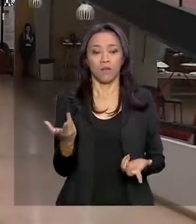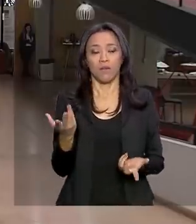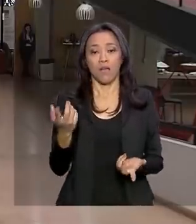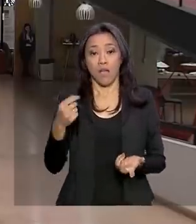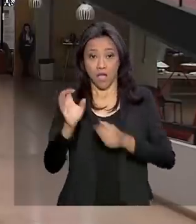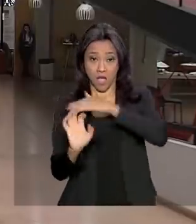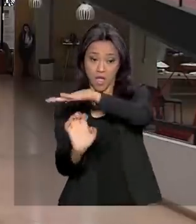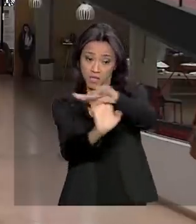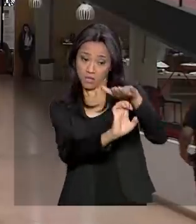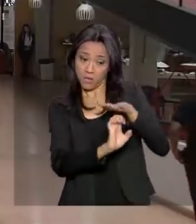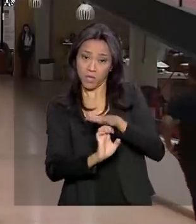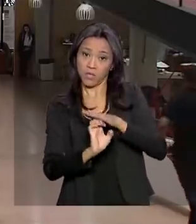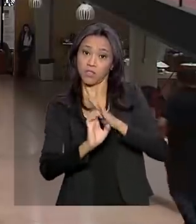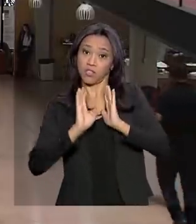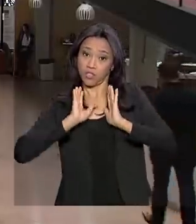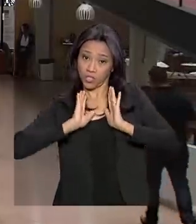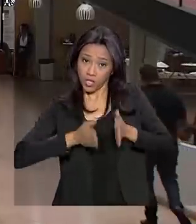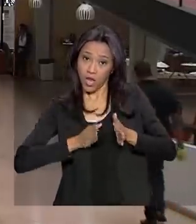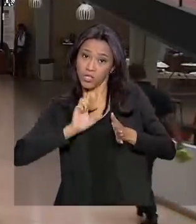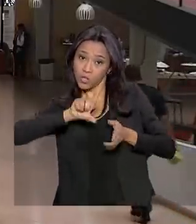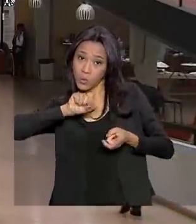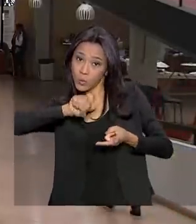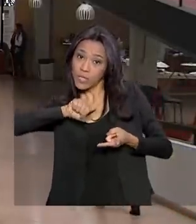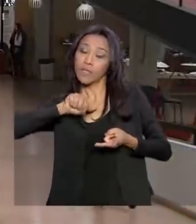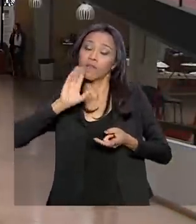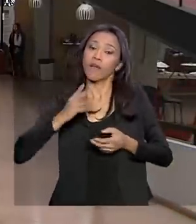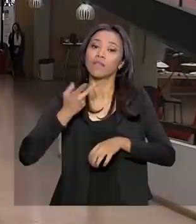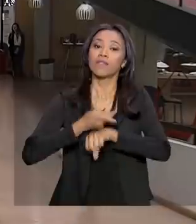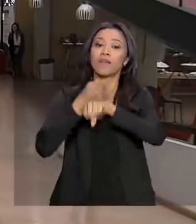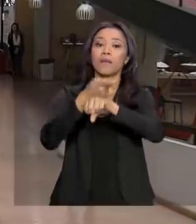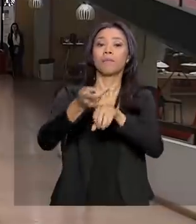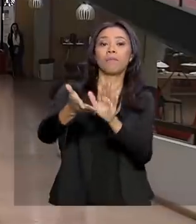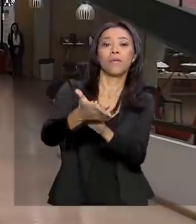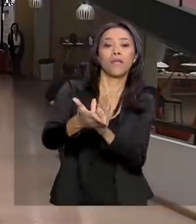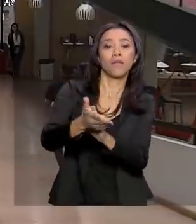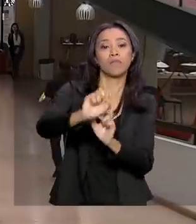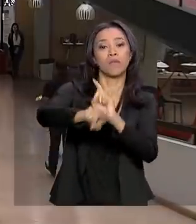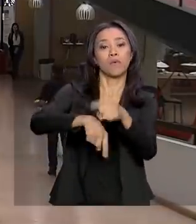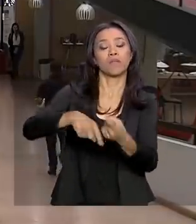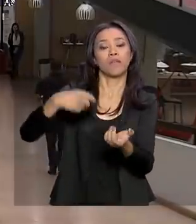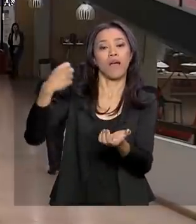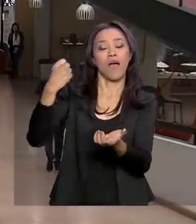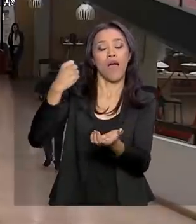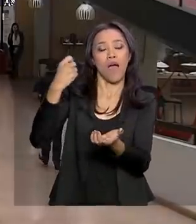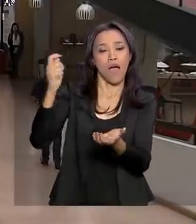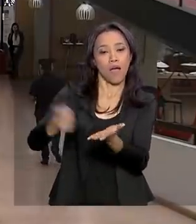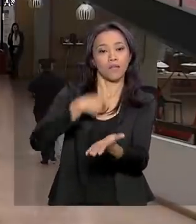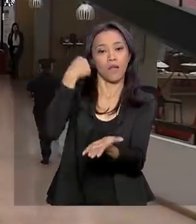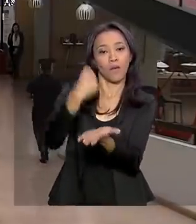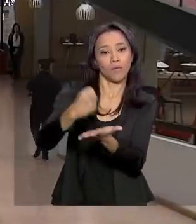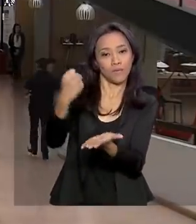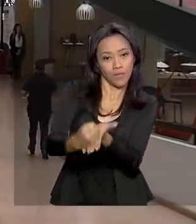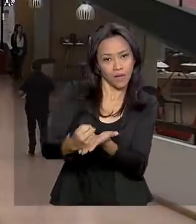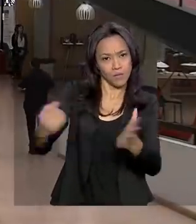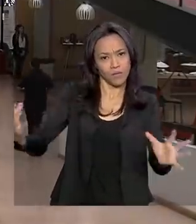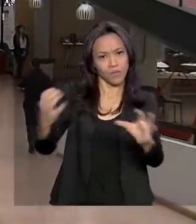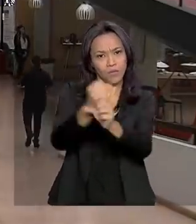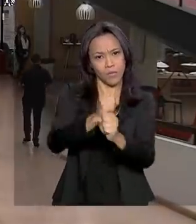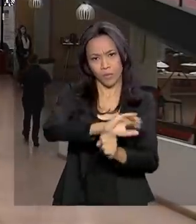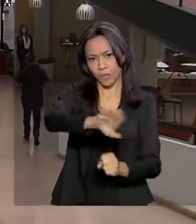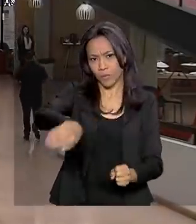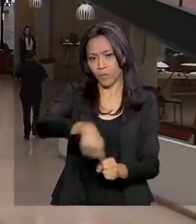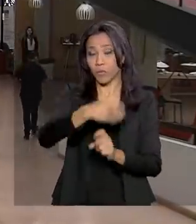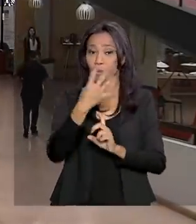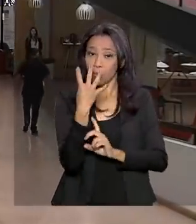selecionadas irão receber prêmios da BDI e assinar contratos com essas indústrias. No total, serão distribuídos